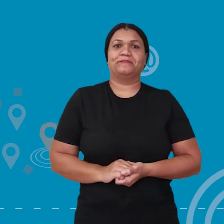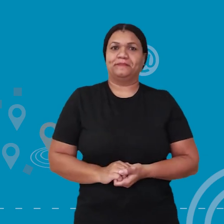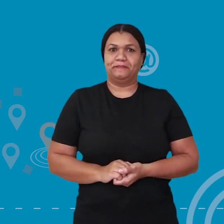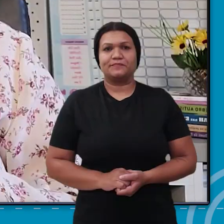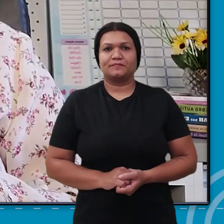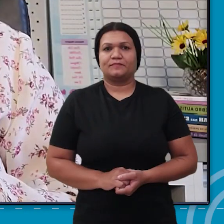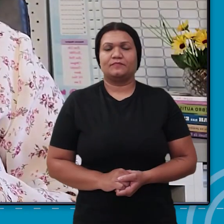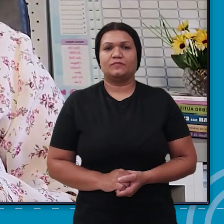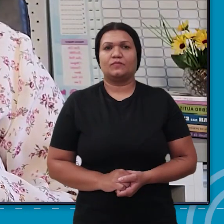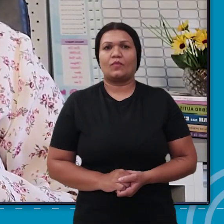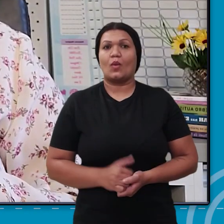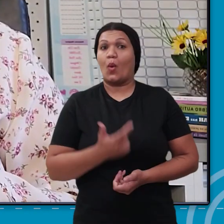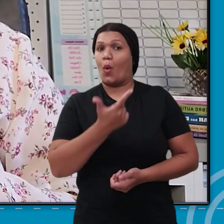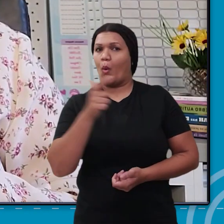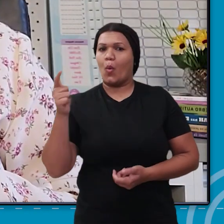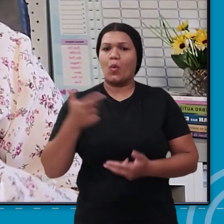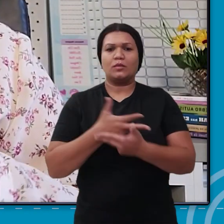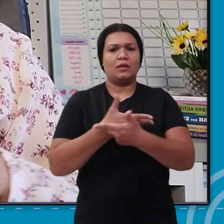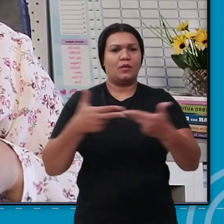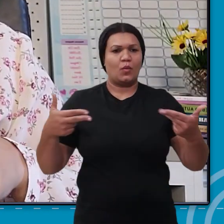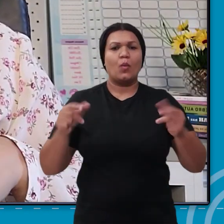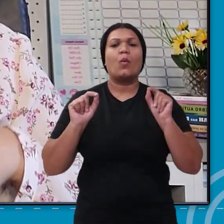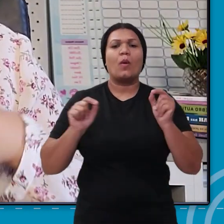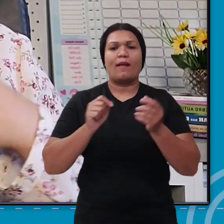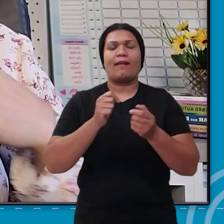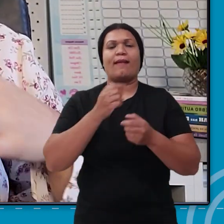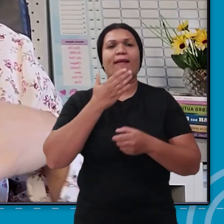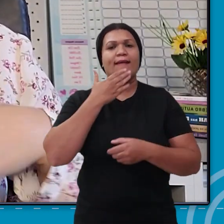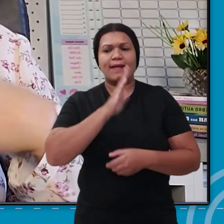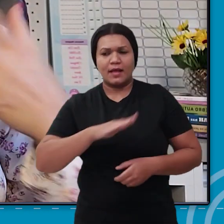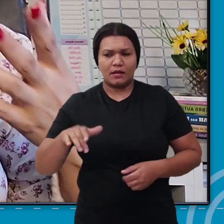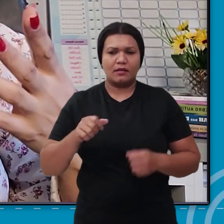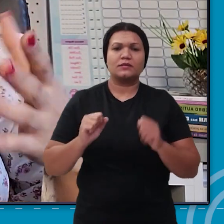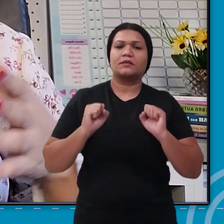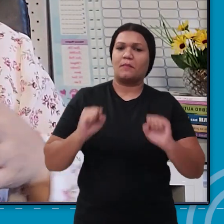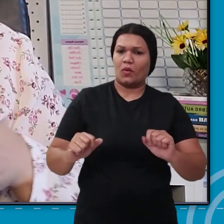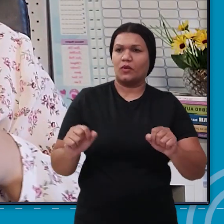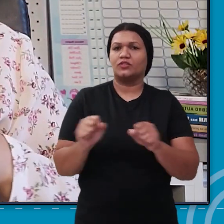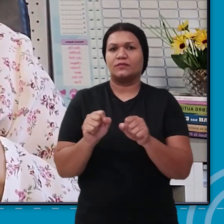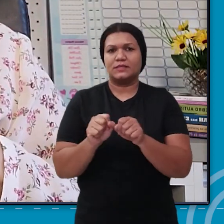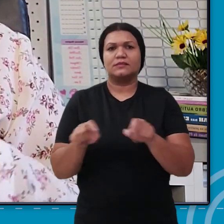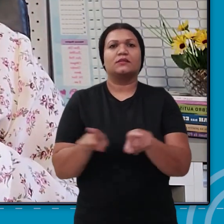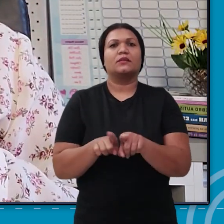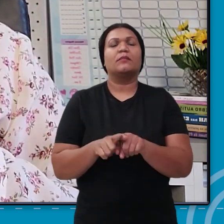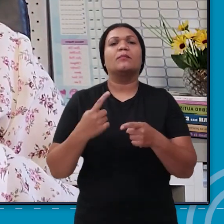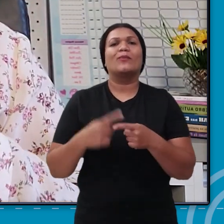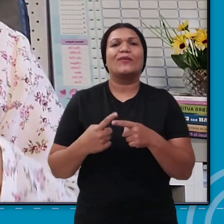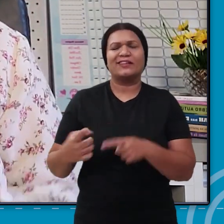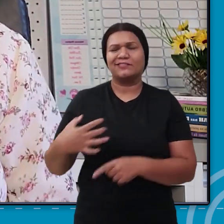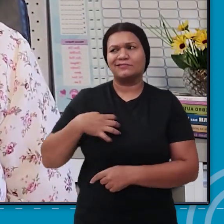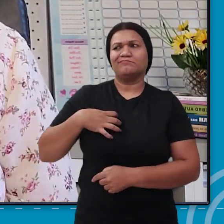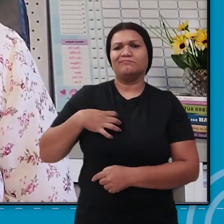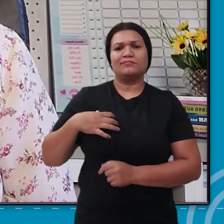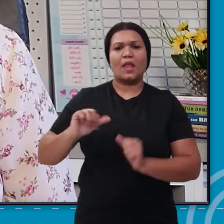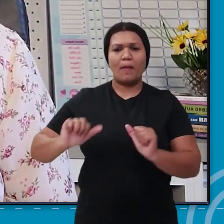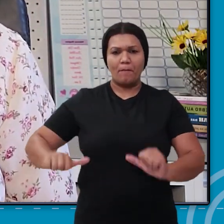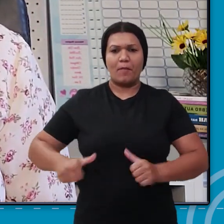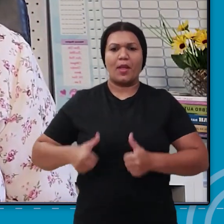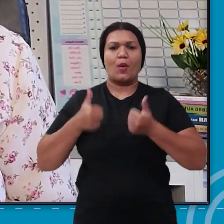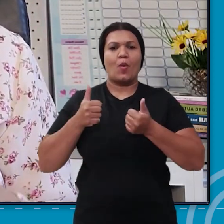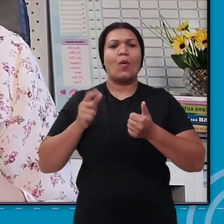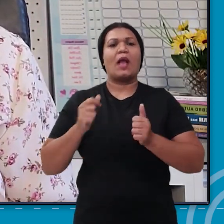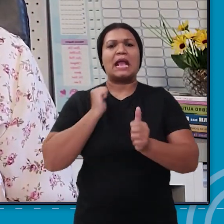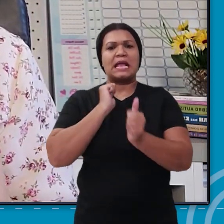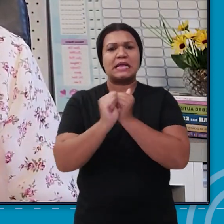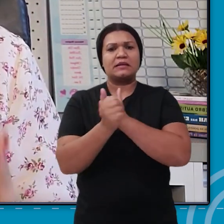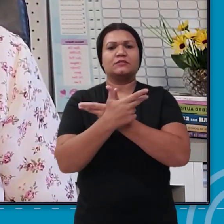Daniela, outras atividades em que a criança, ela pode ir fazendo para que haja uma melhora. Então, o esporte,